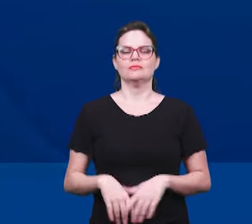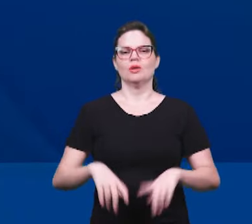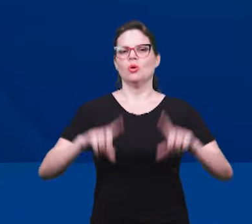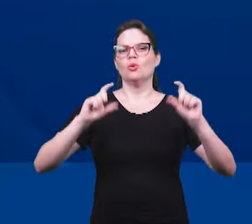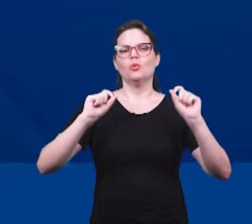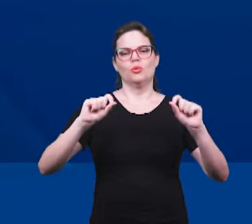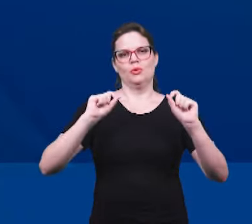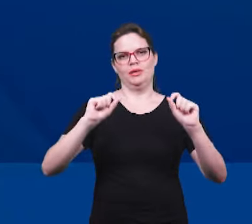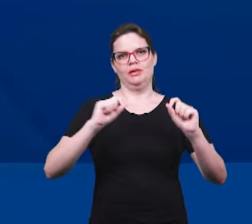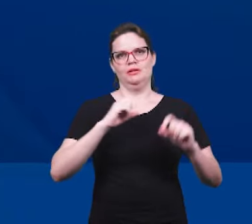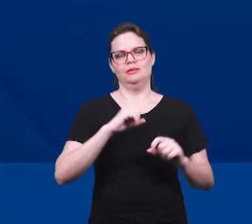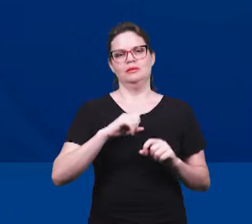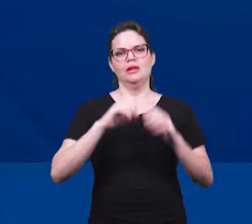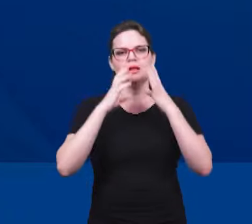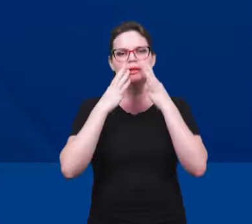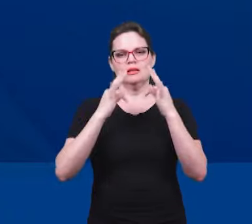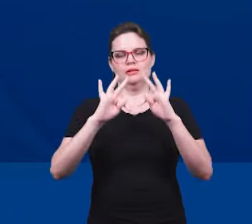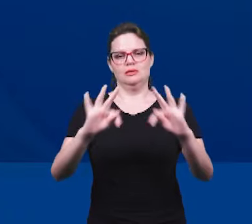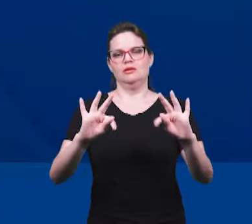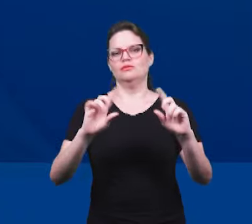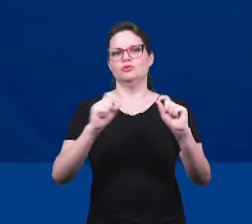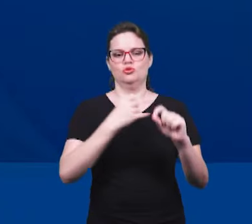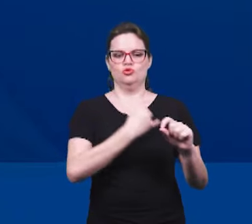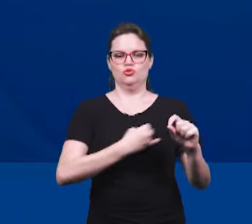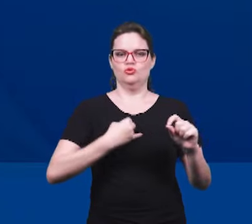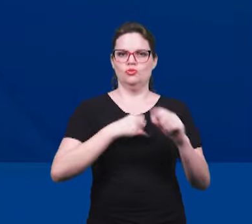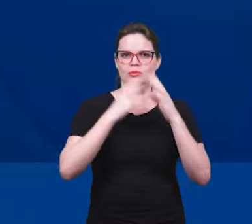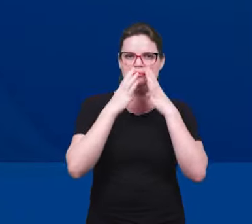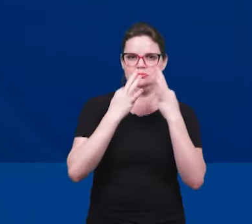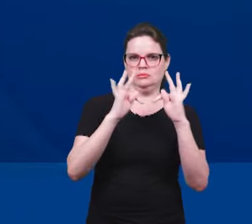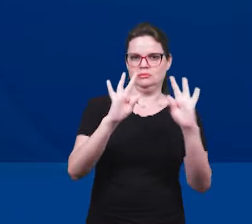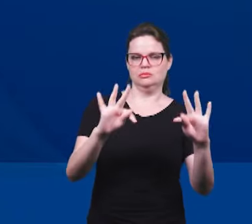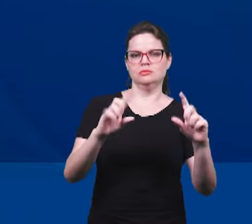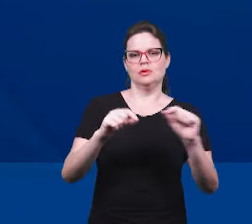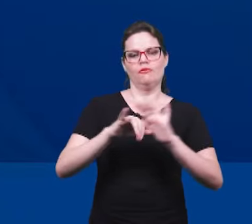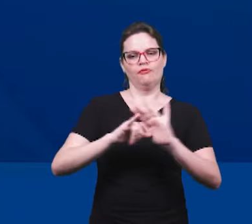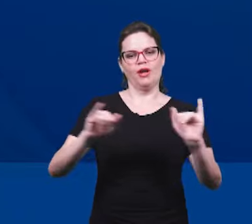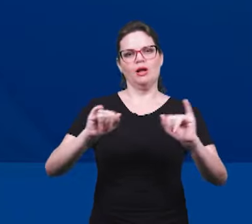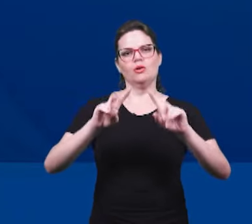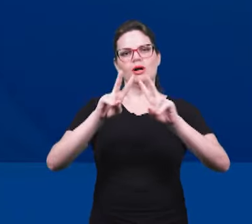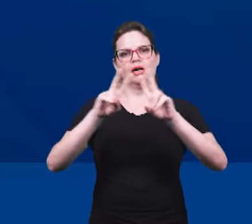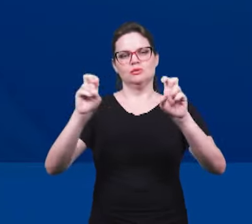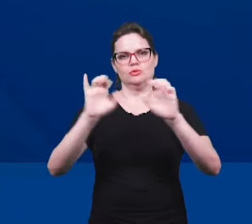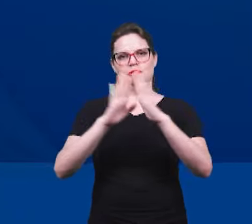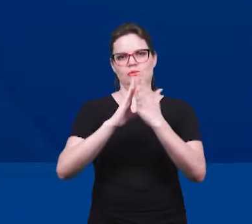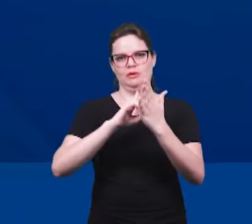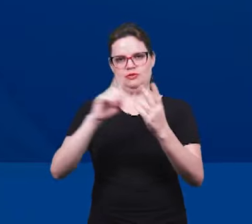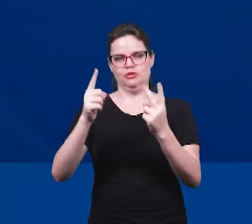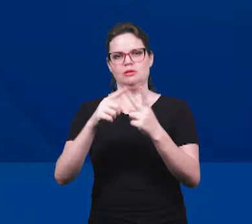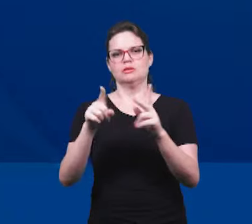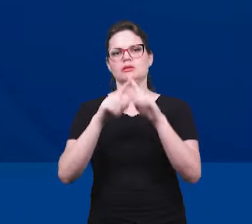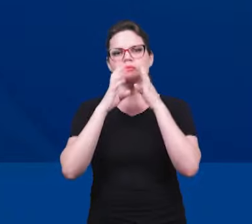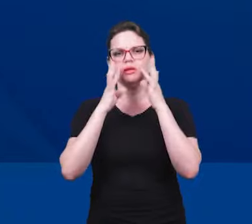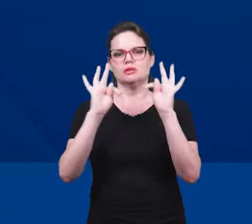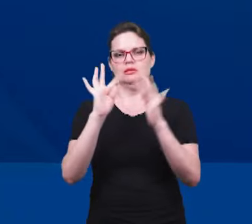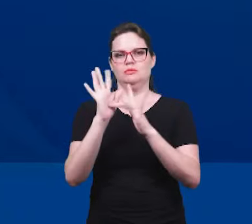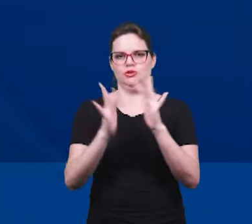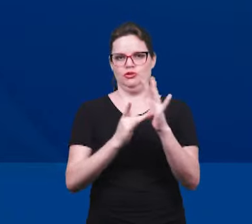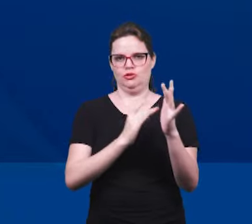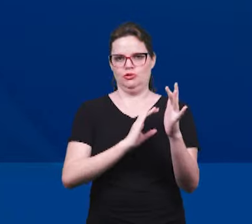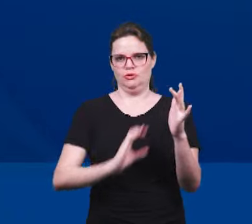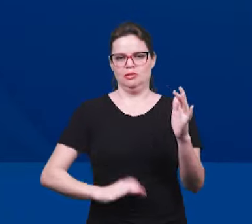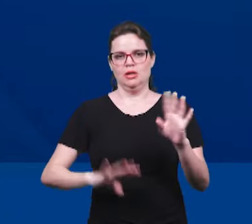palavra de Deus e do testemunho de Jesus Cristo e de todo o que tem visto.